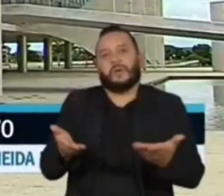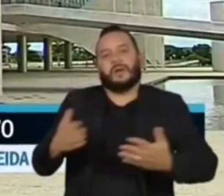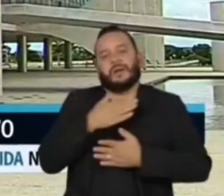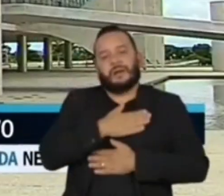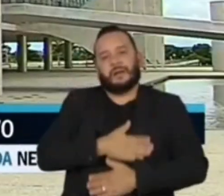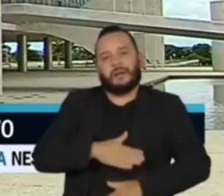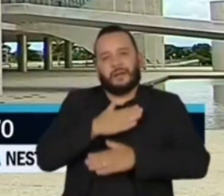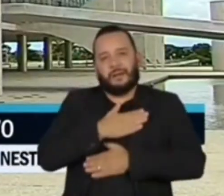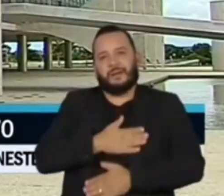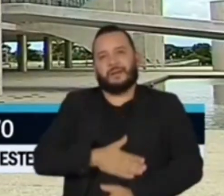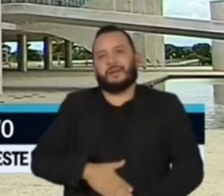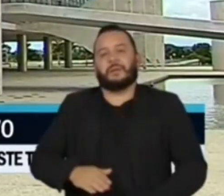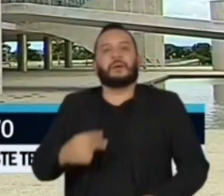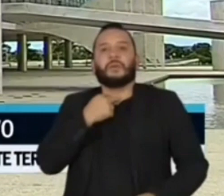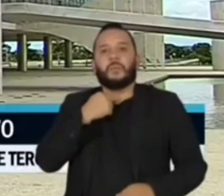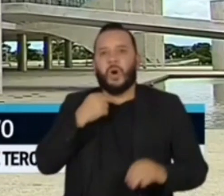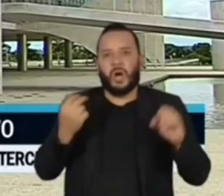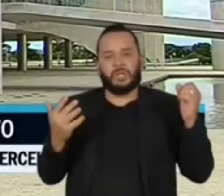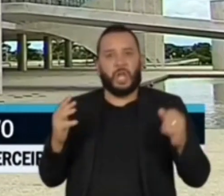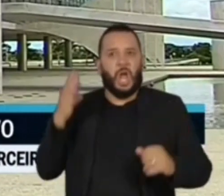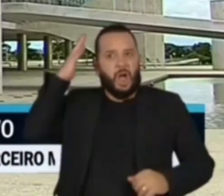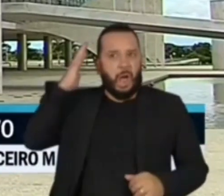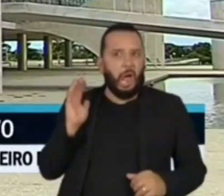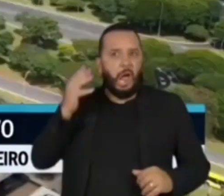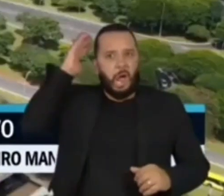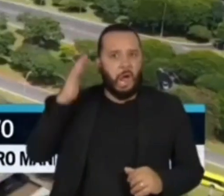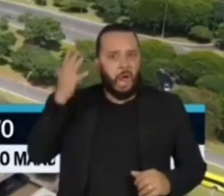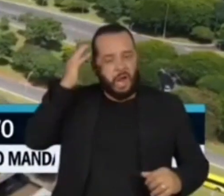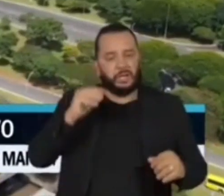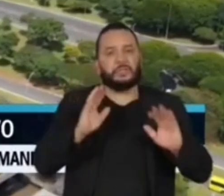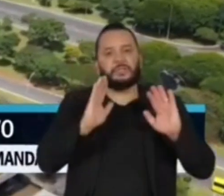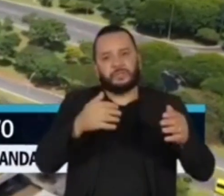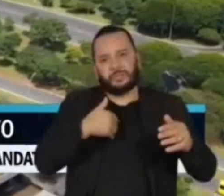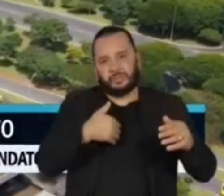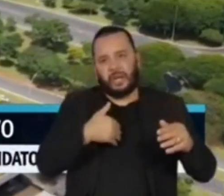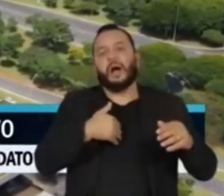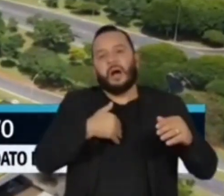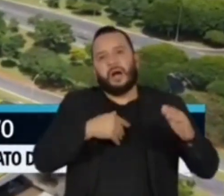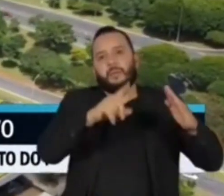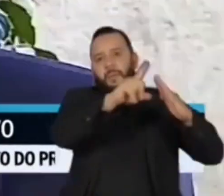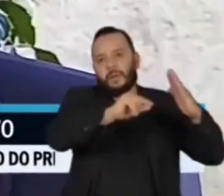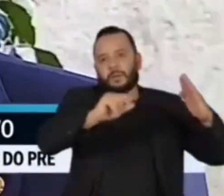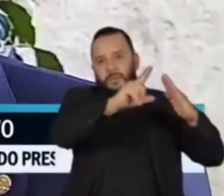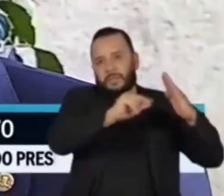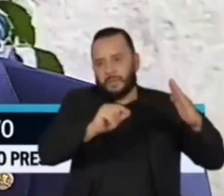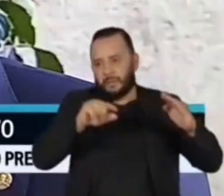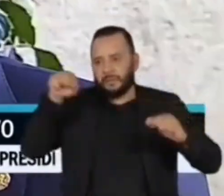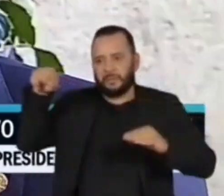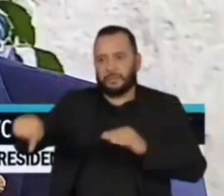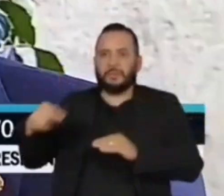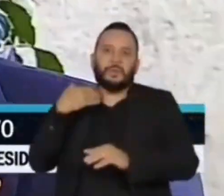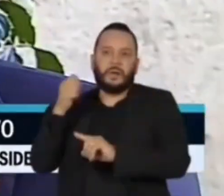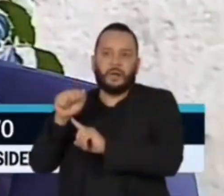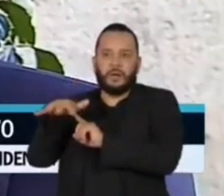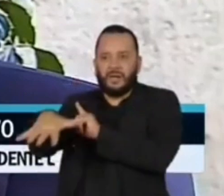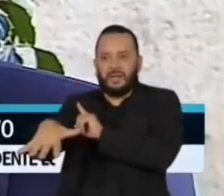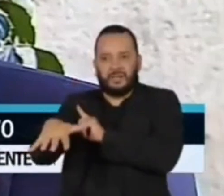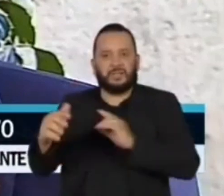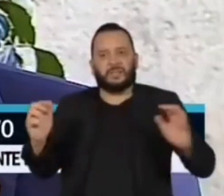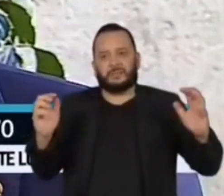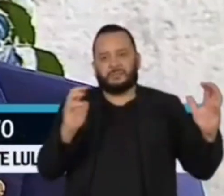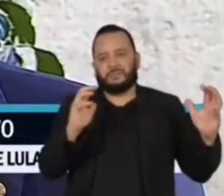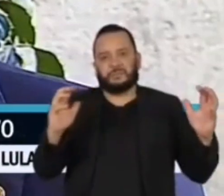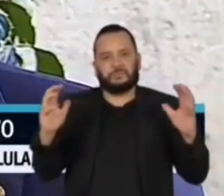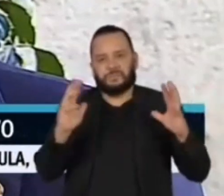prudência para o clima não esquentar entre o Palácio do Planalto e a autoridade monetária. A gente precisa agora, mais do que